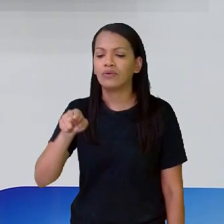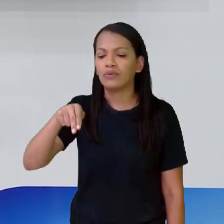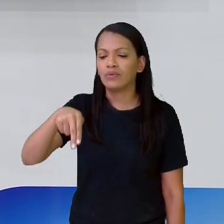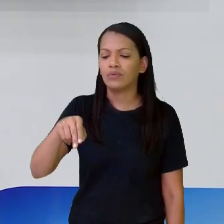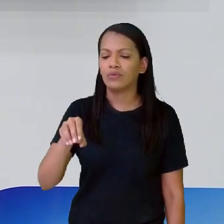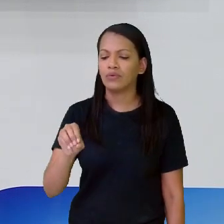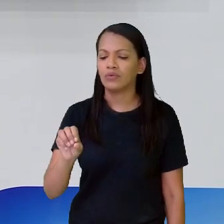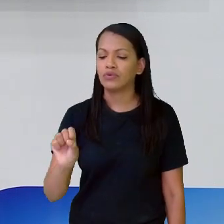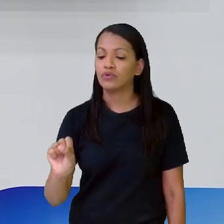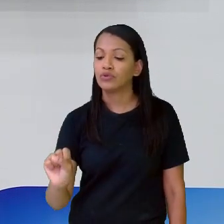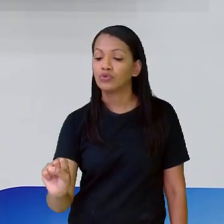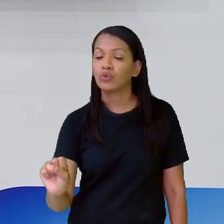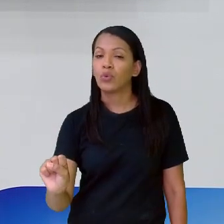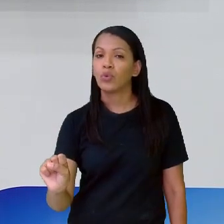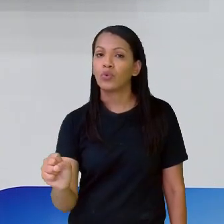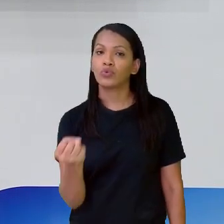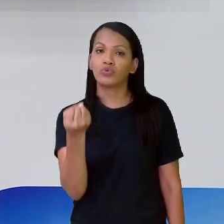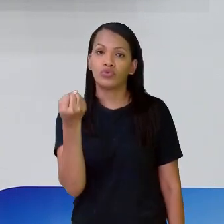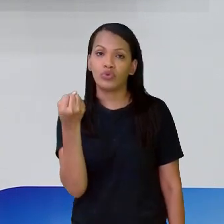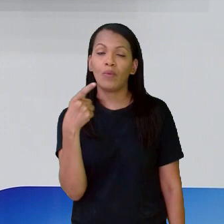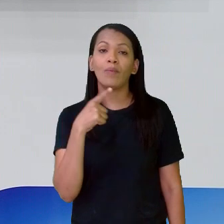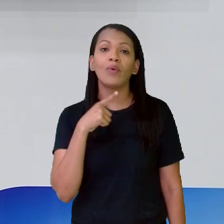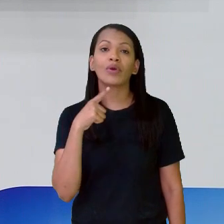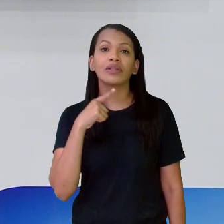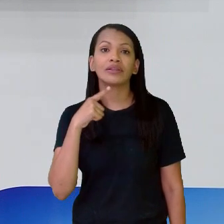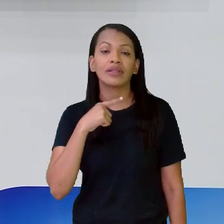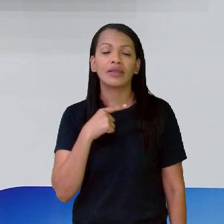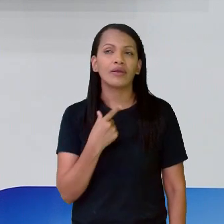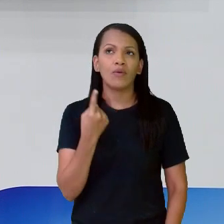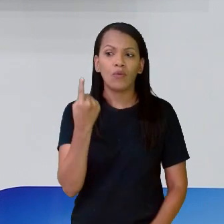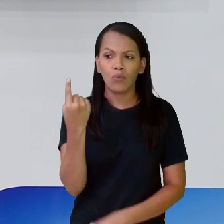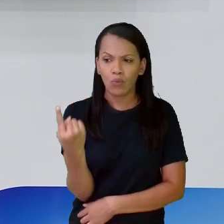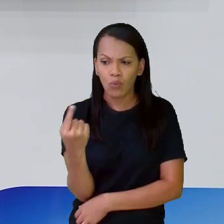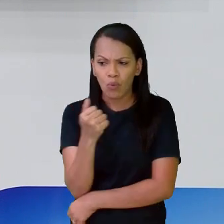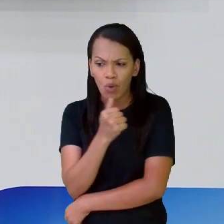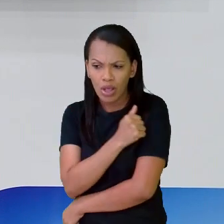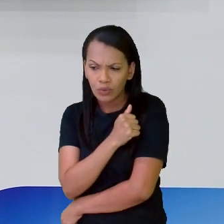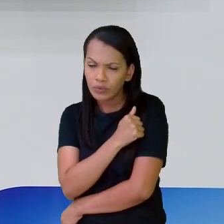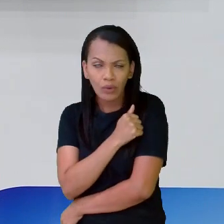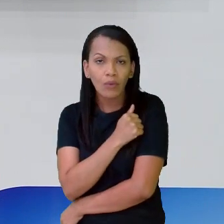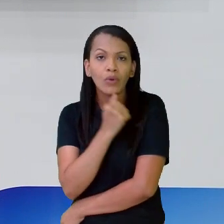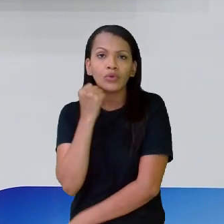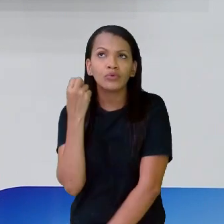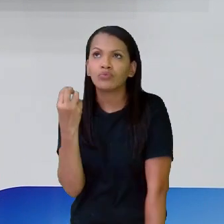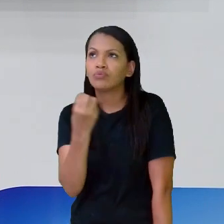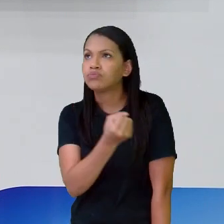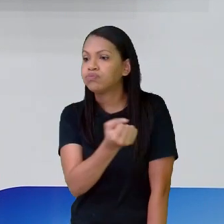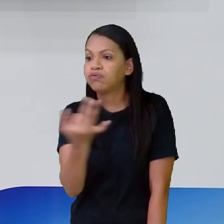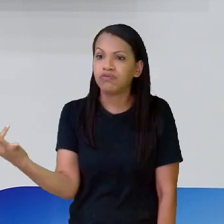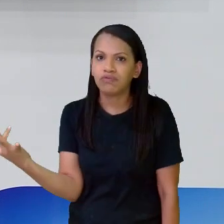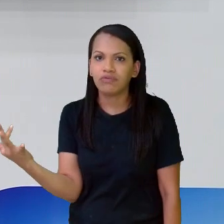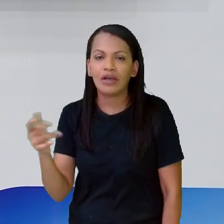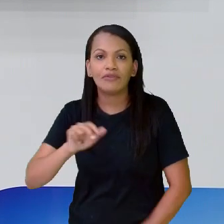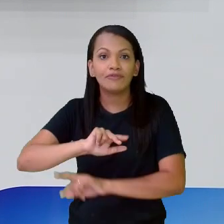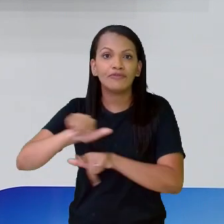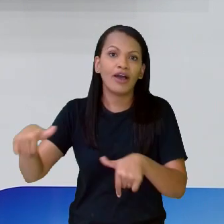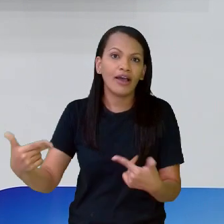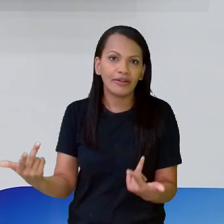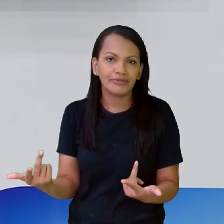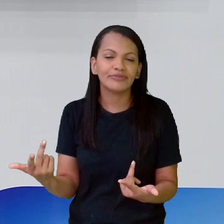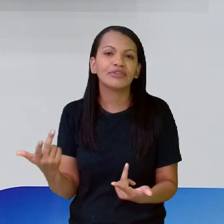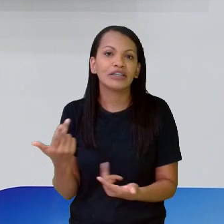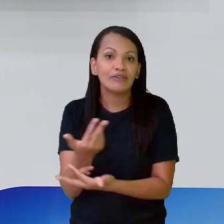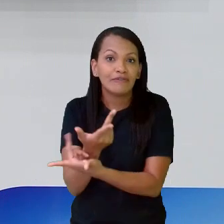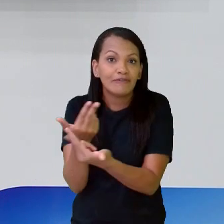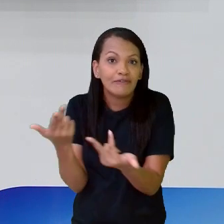eu estou falando um grupo de alunos, é porque existe mais de um aluno. Então, alunos. Então, ali é um